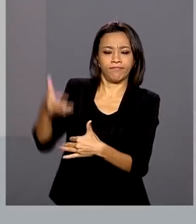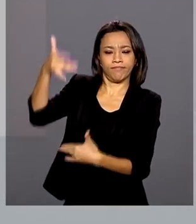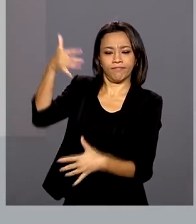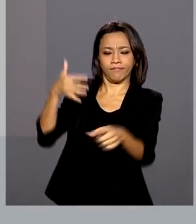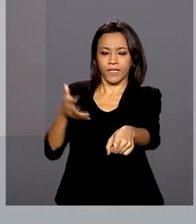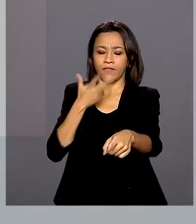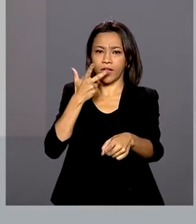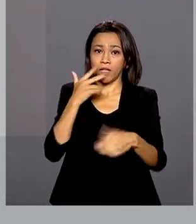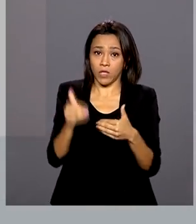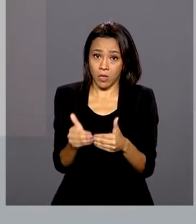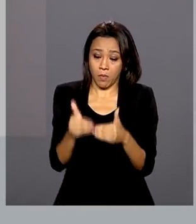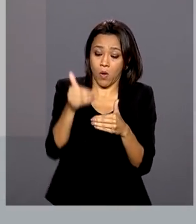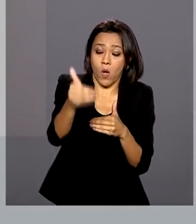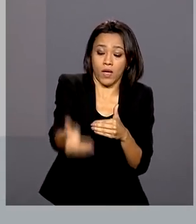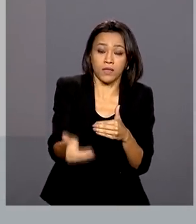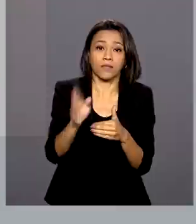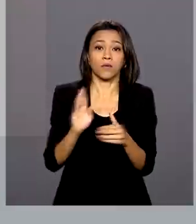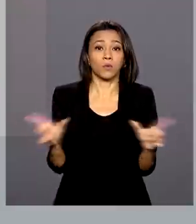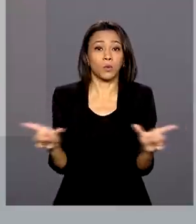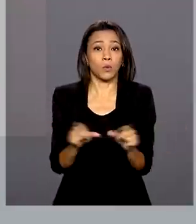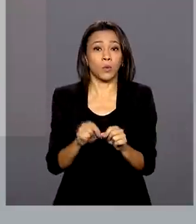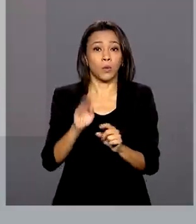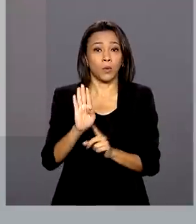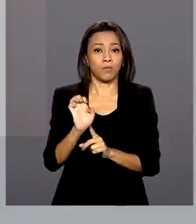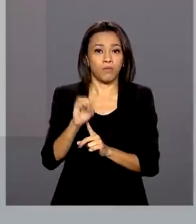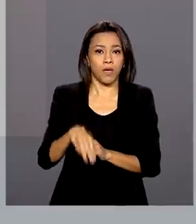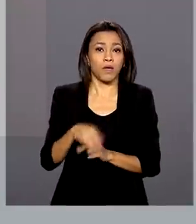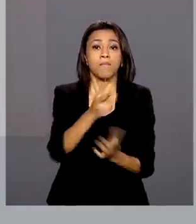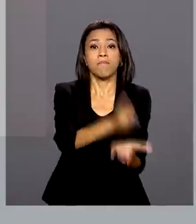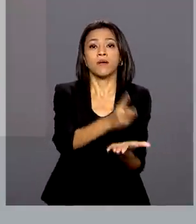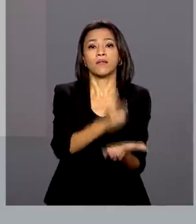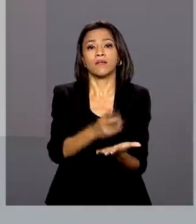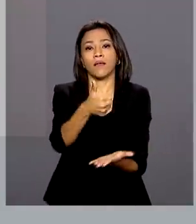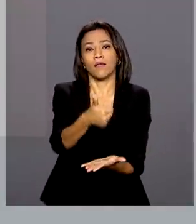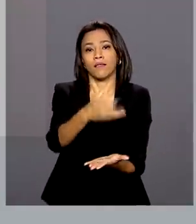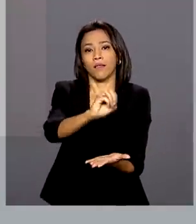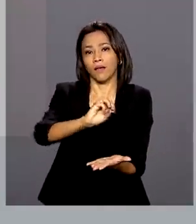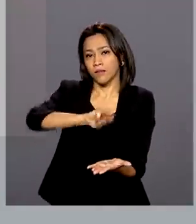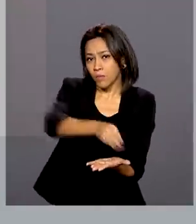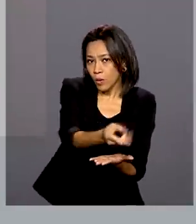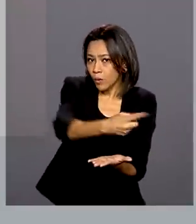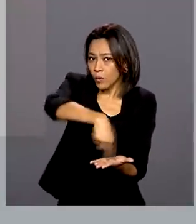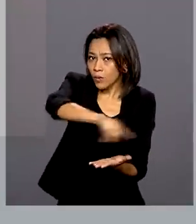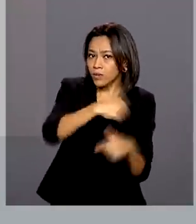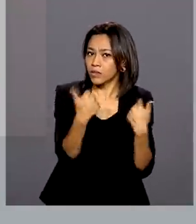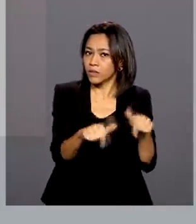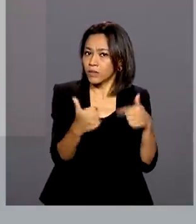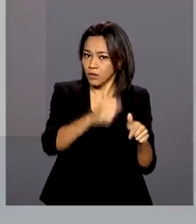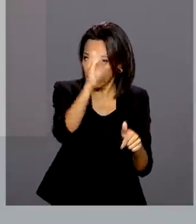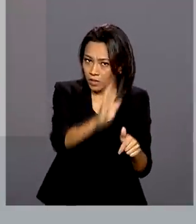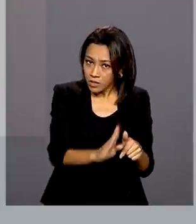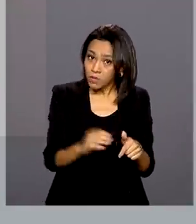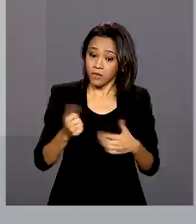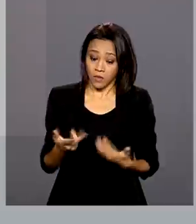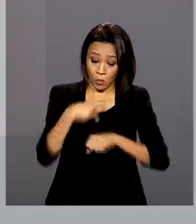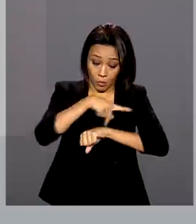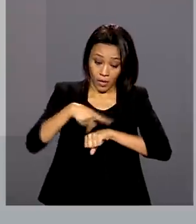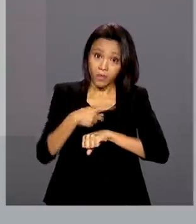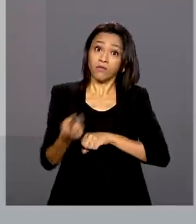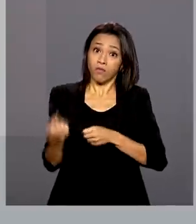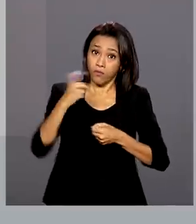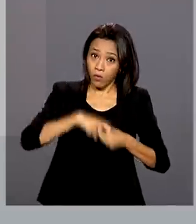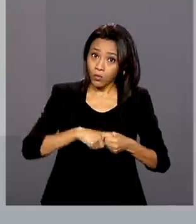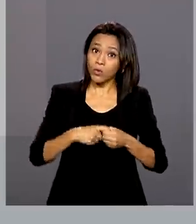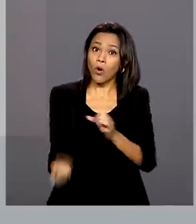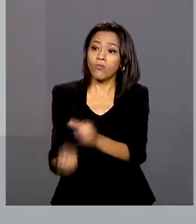prazo do BEM vai permitir a preservação de 10 milhões de empregos no Brasil. Segundo ele, o país voltou a gerar empregos,